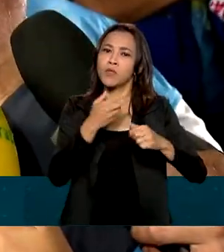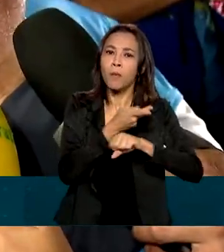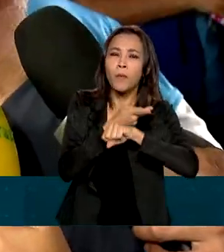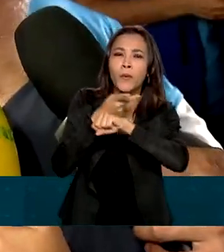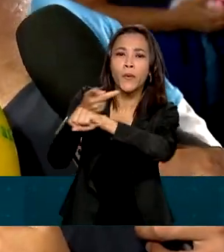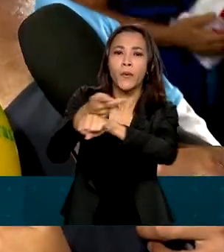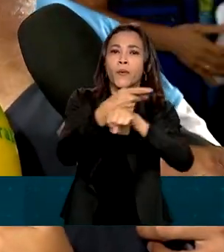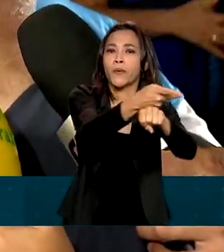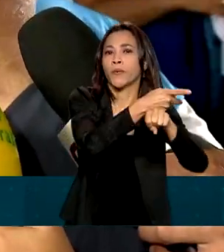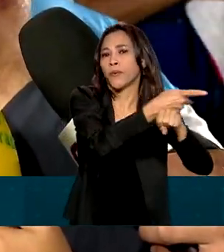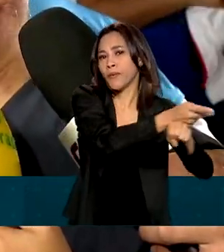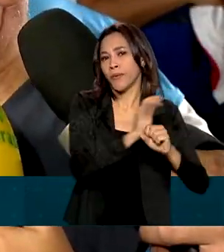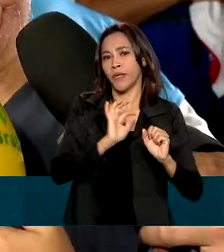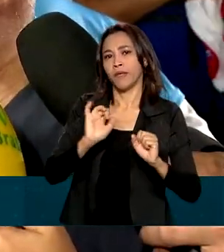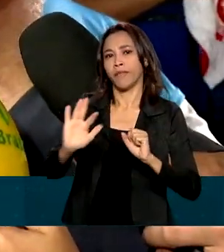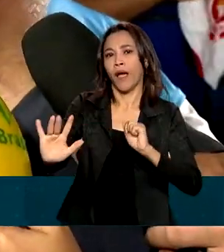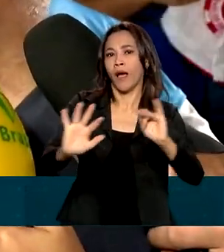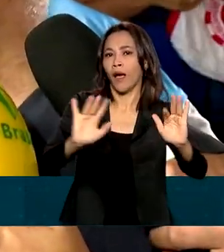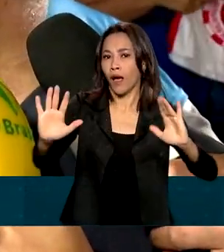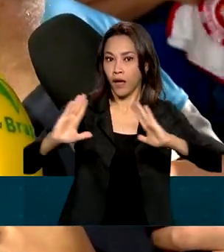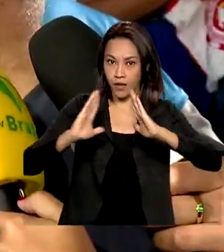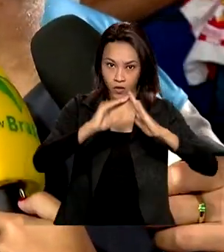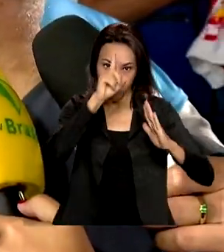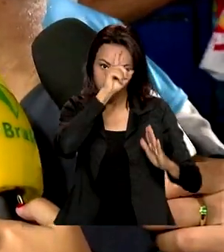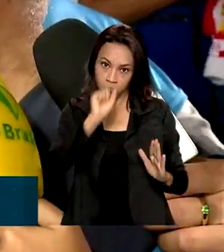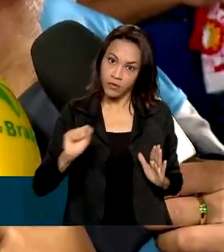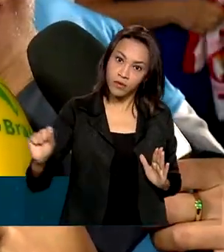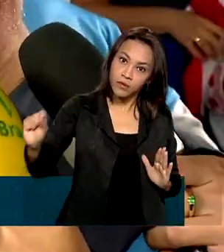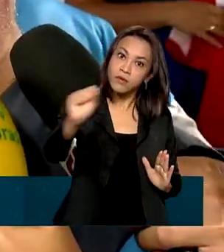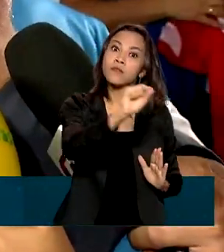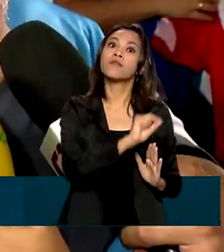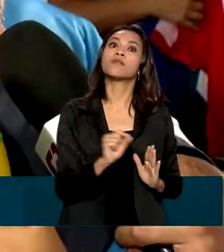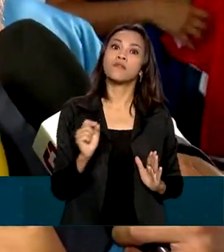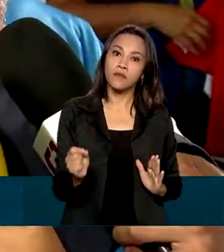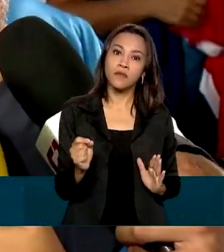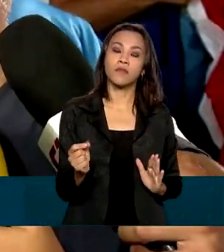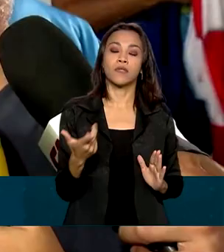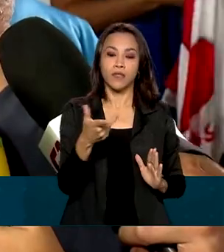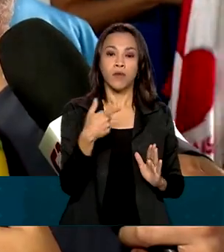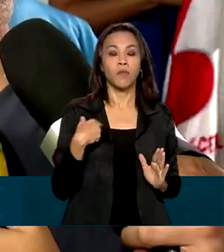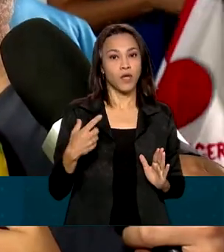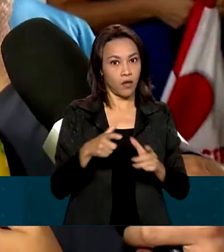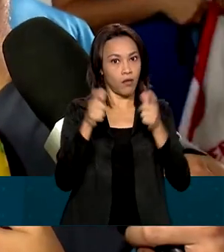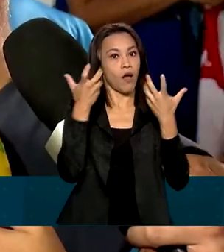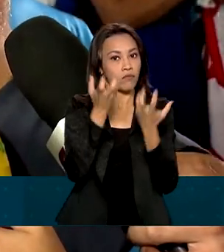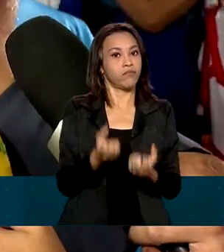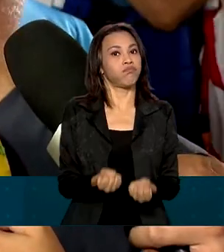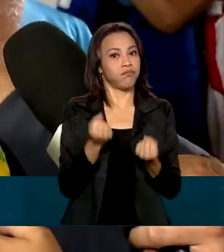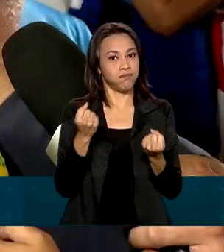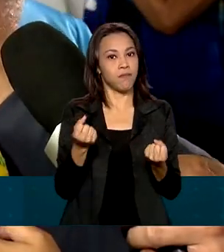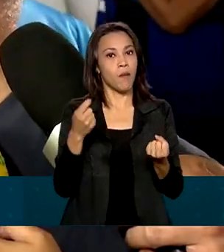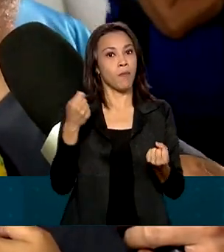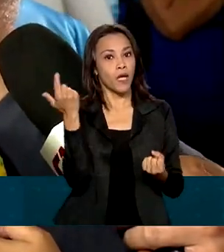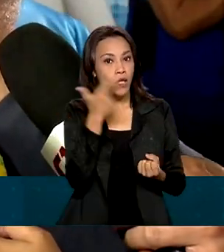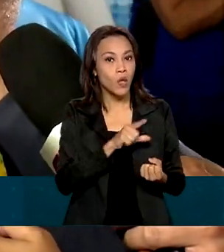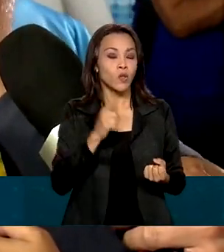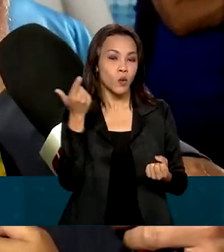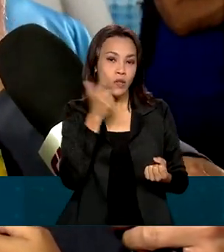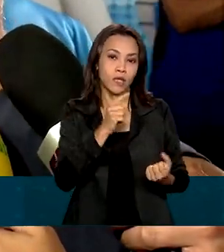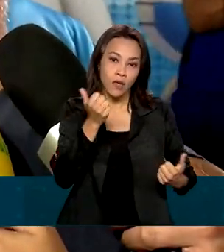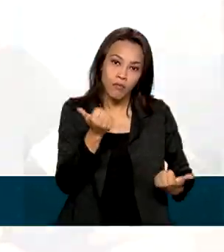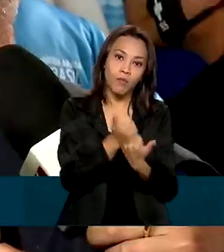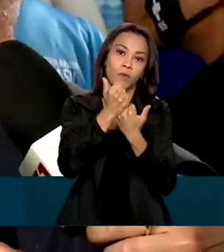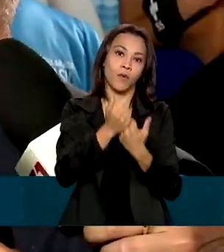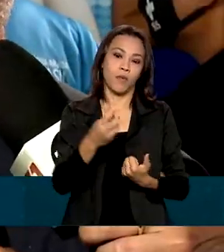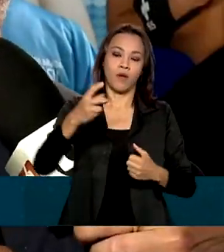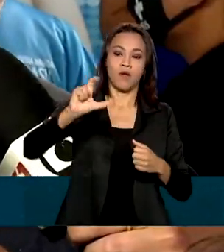vacinação, já que o brasileiro é muito aderente às campanhas de vacinação, para reforçarmos a cobertura vacinal mais